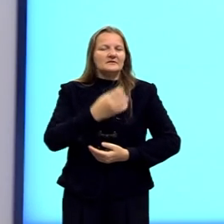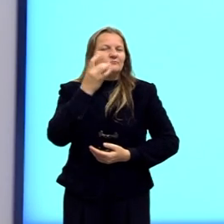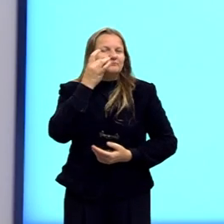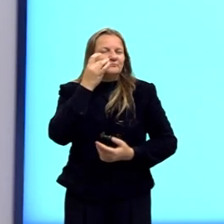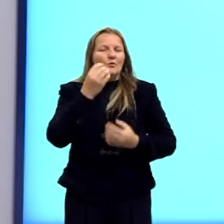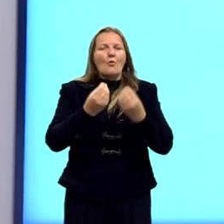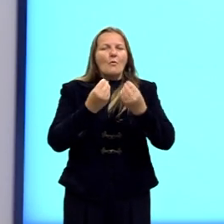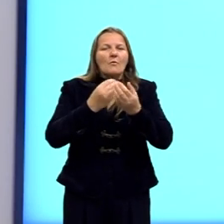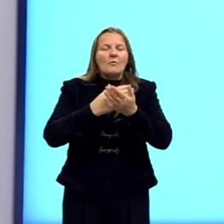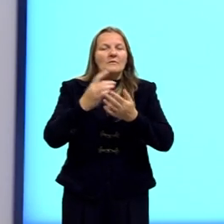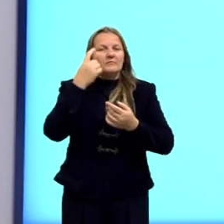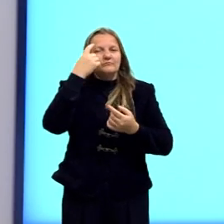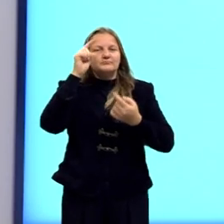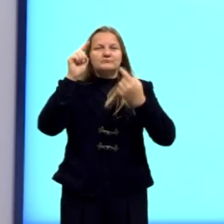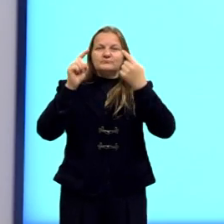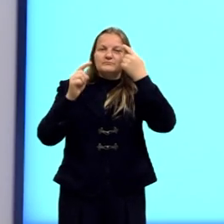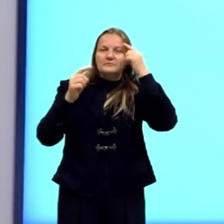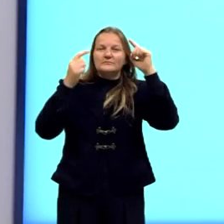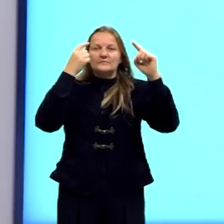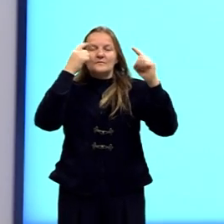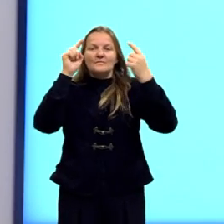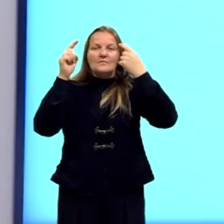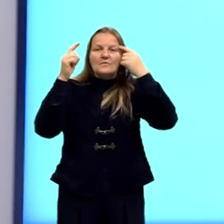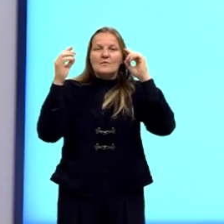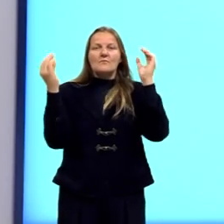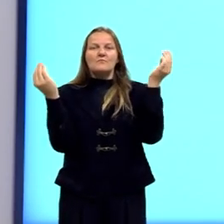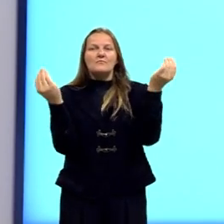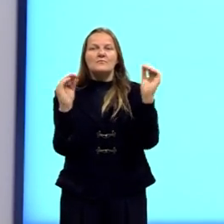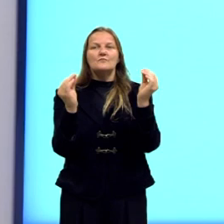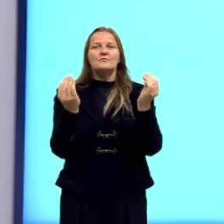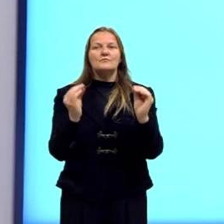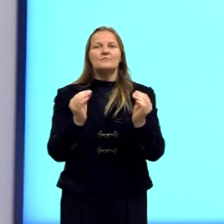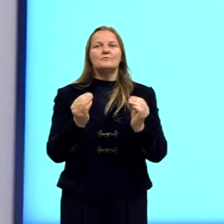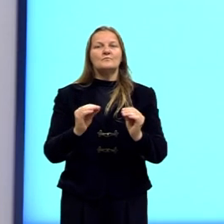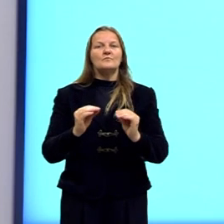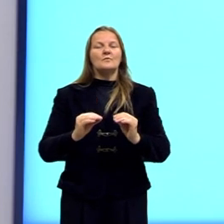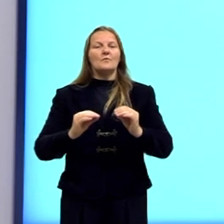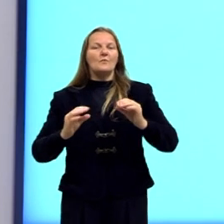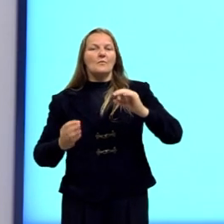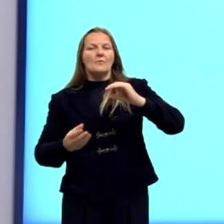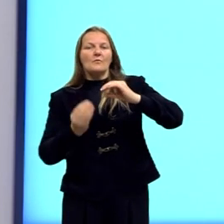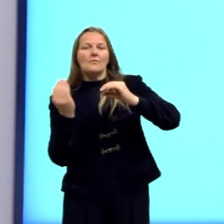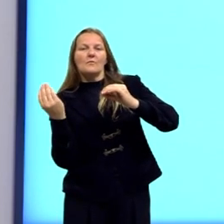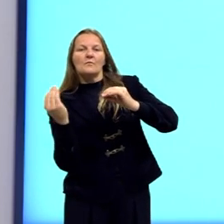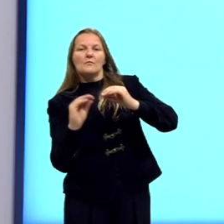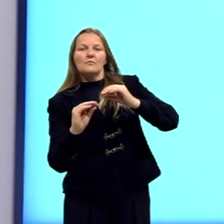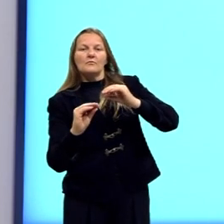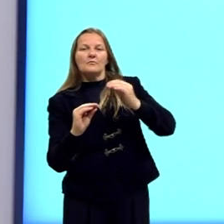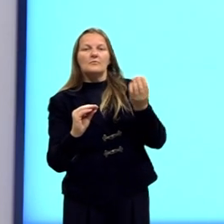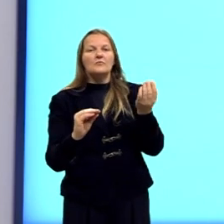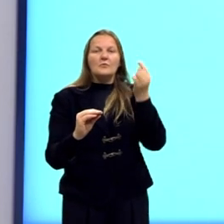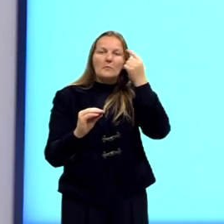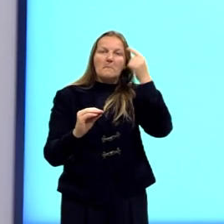as ideias, elas foram sendo acrescentadas, umas às outras. Chegava um,